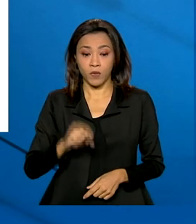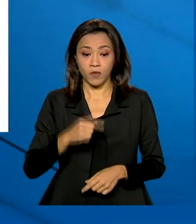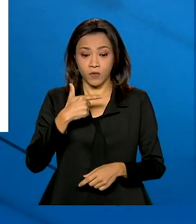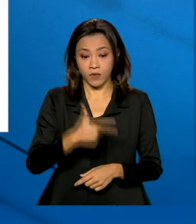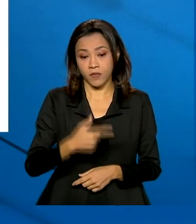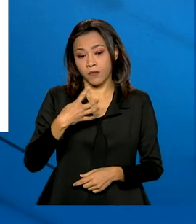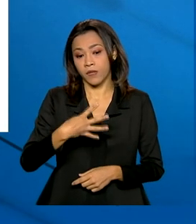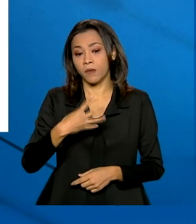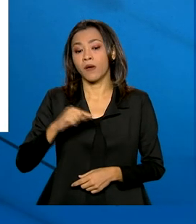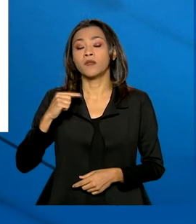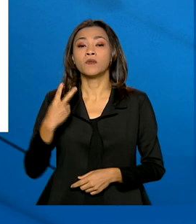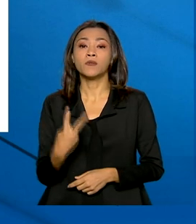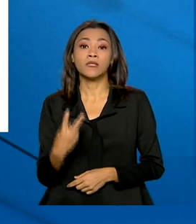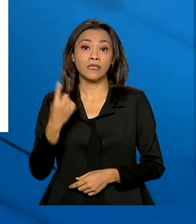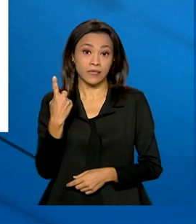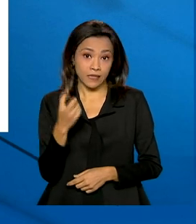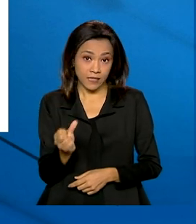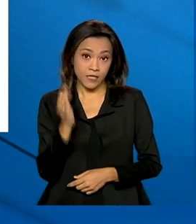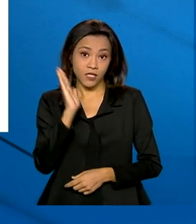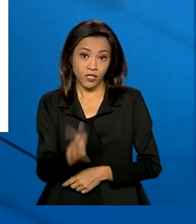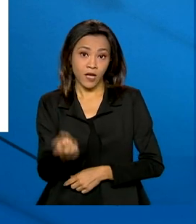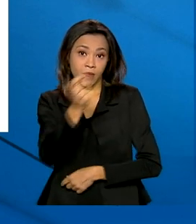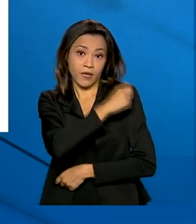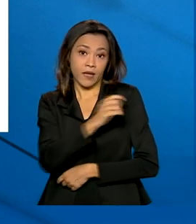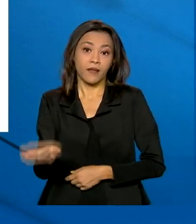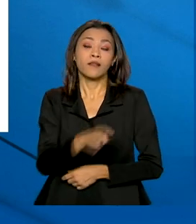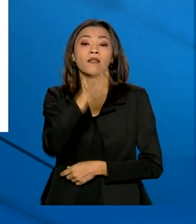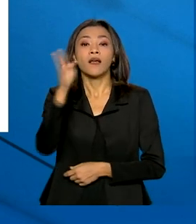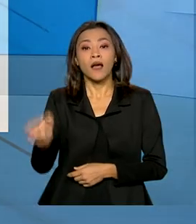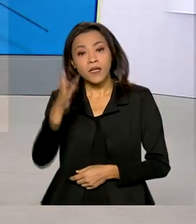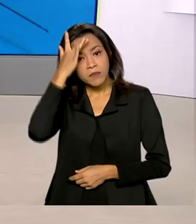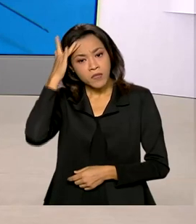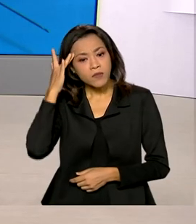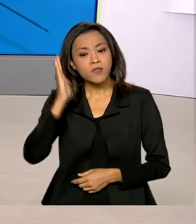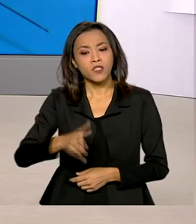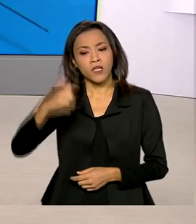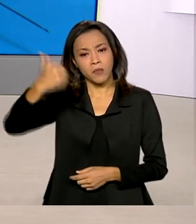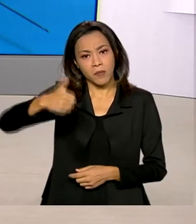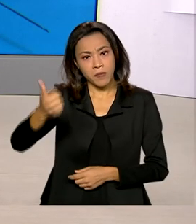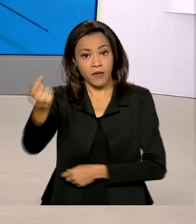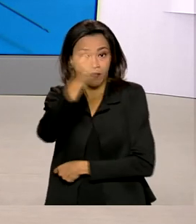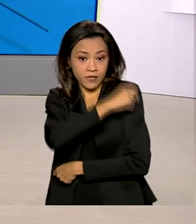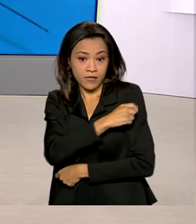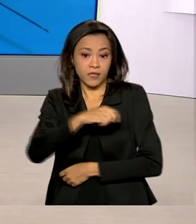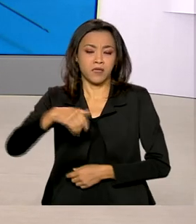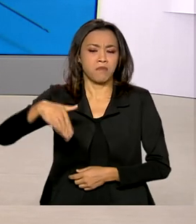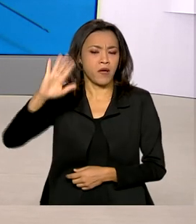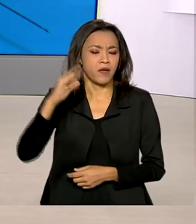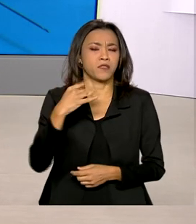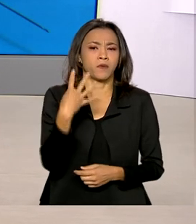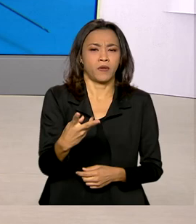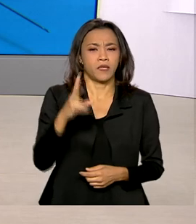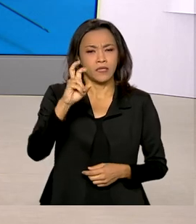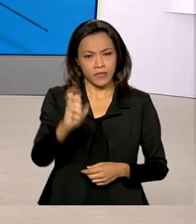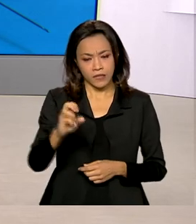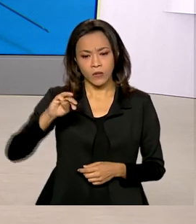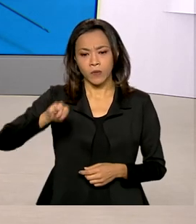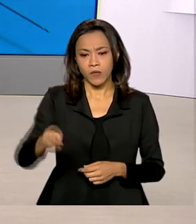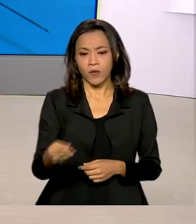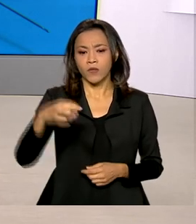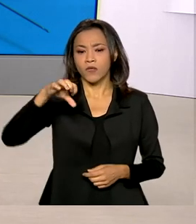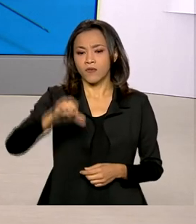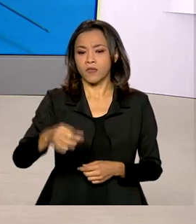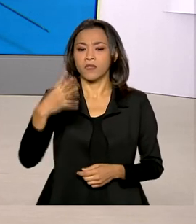216 doses foram aplicadas. As pessoas que tomaram a primeira dose da vacina ultrapassam 45 milhões